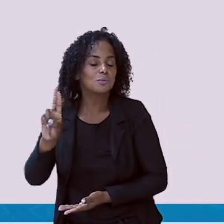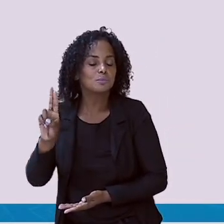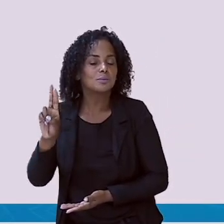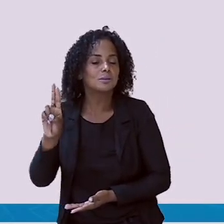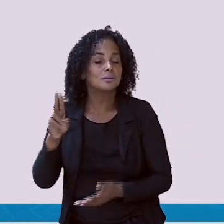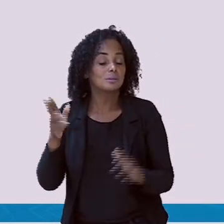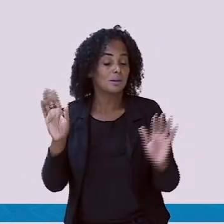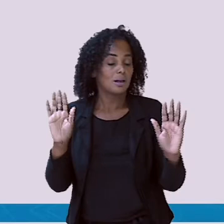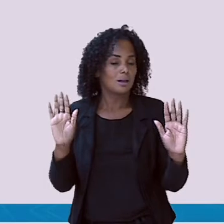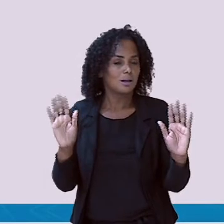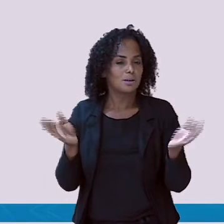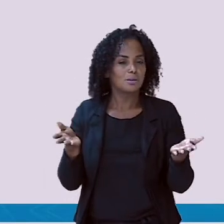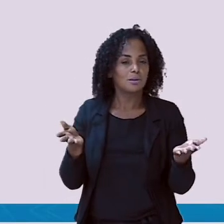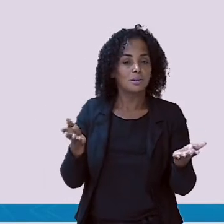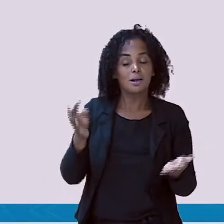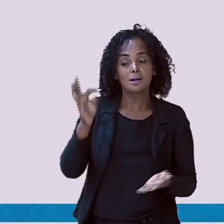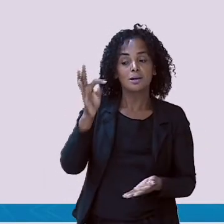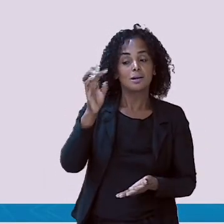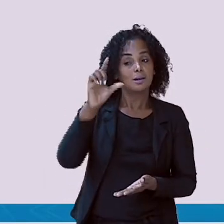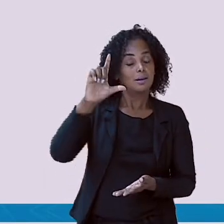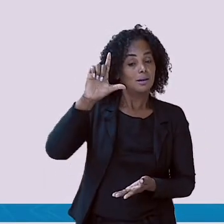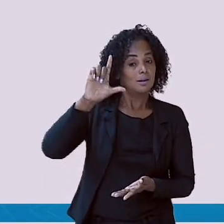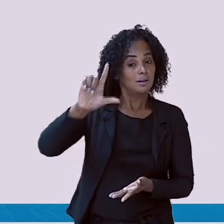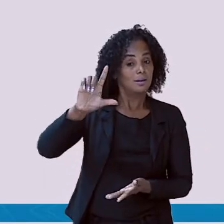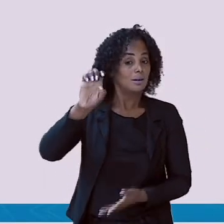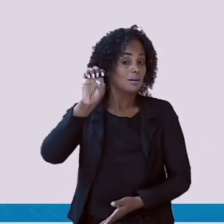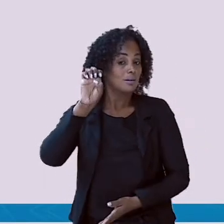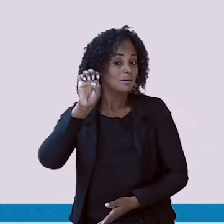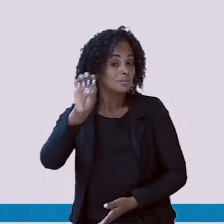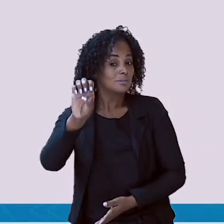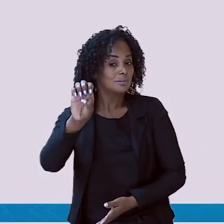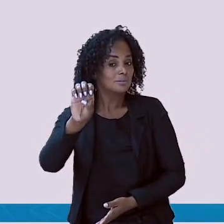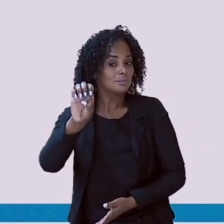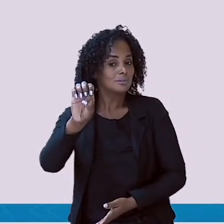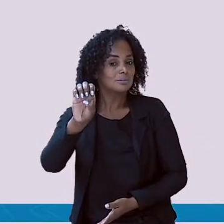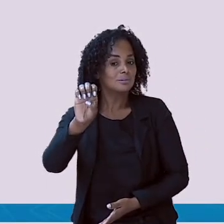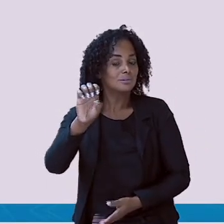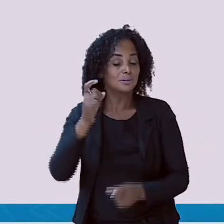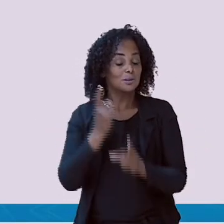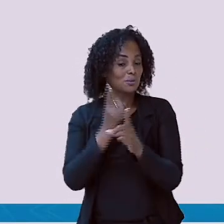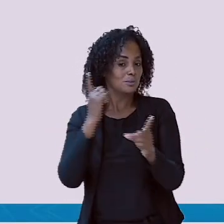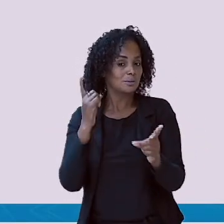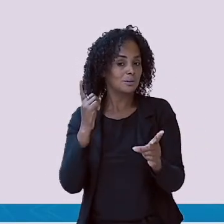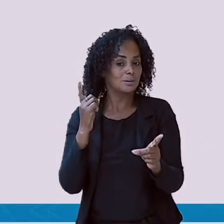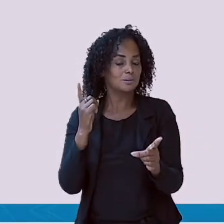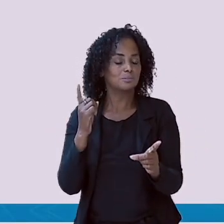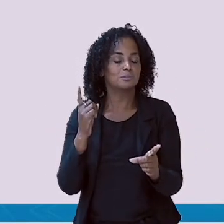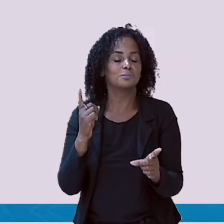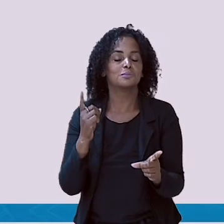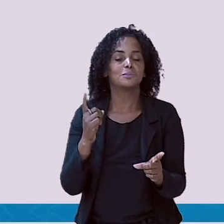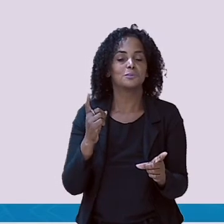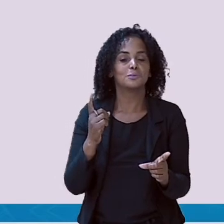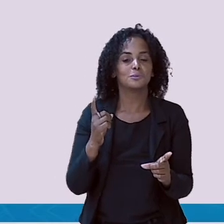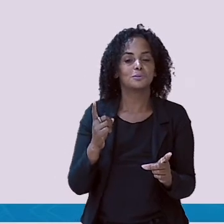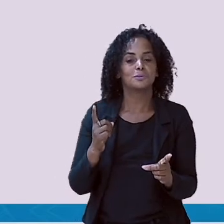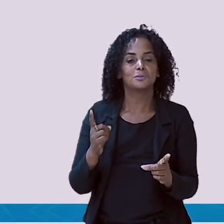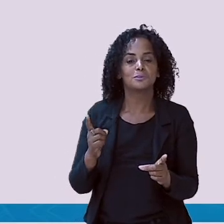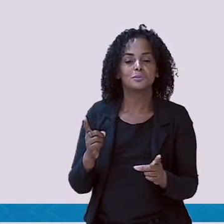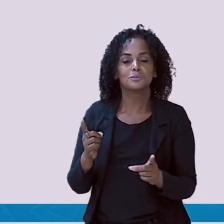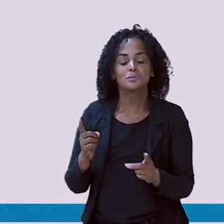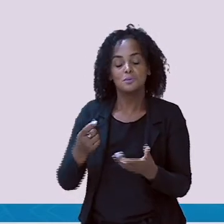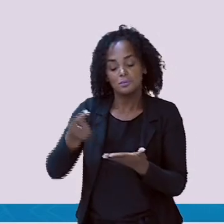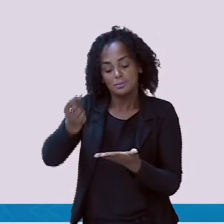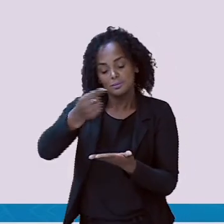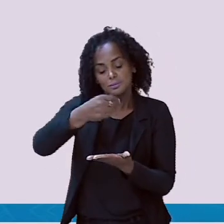Ah, mas está muito fácil. Já encontramos. Está aqui. A sílaba Lé. Vamos